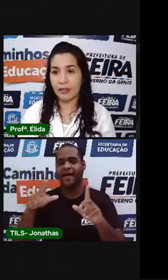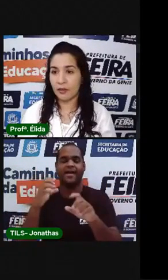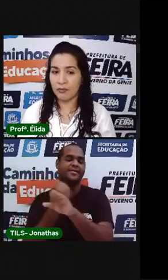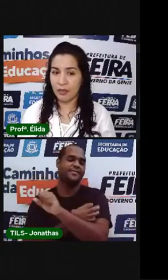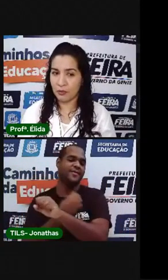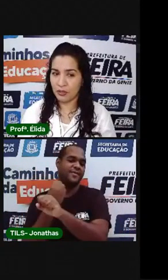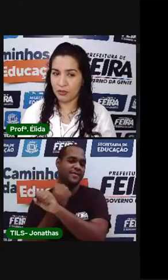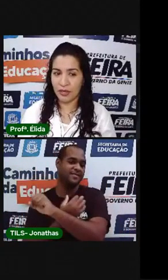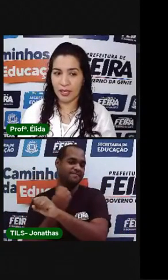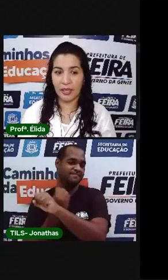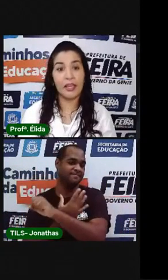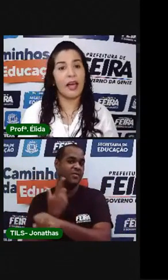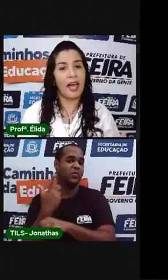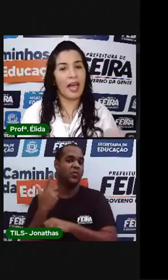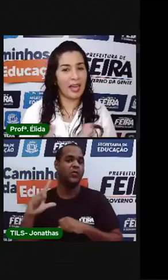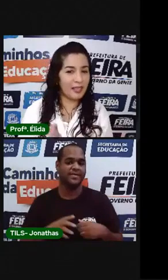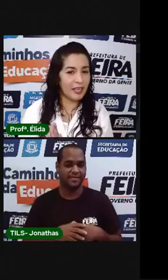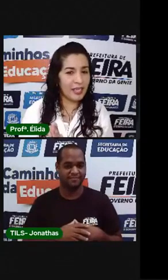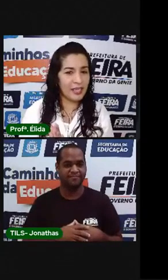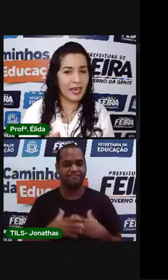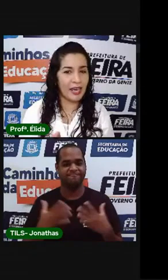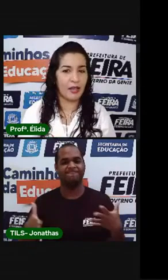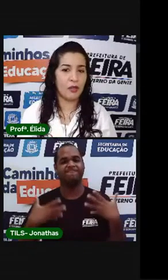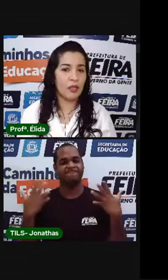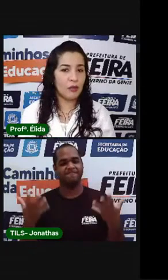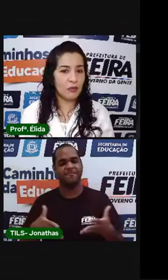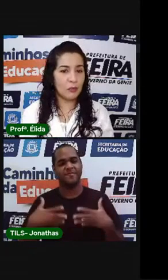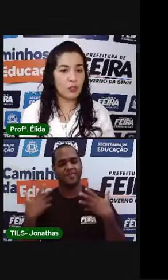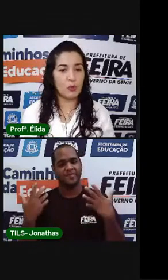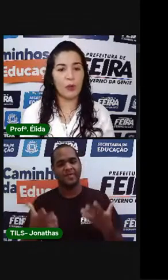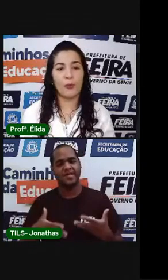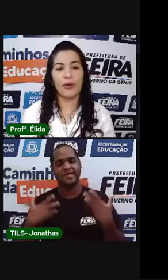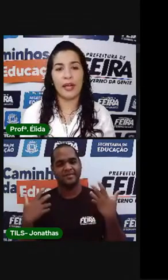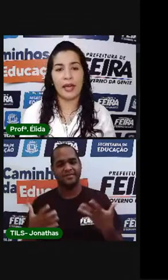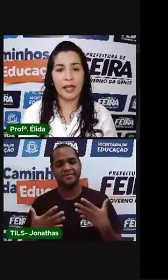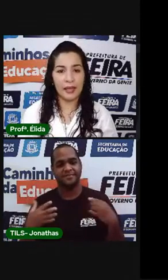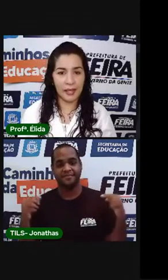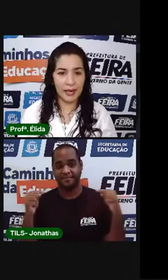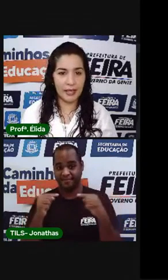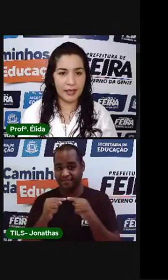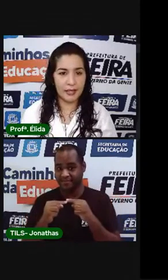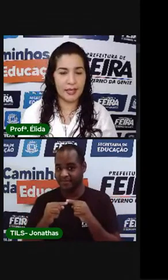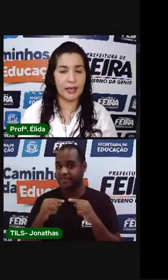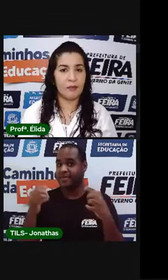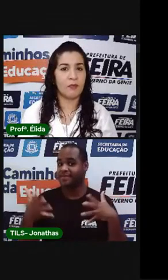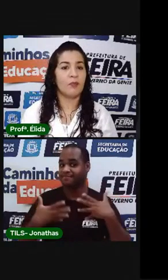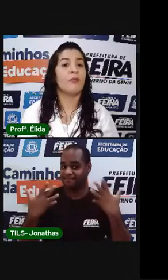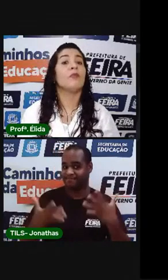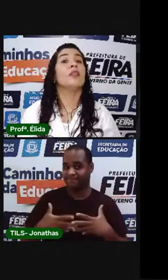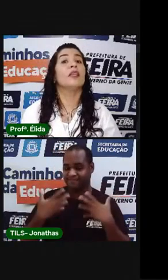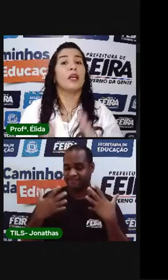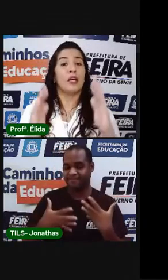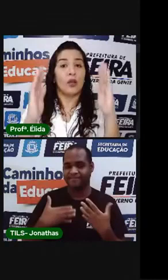Proélida? Vamos ver. Alegria. Vamos procurar alegria.